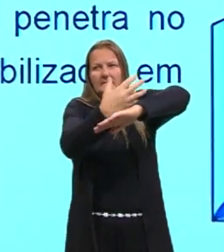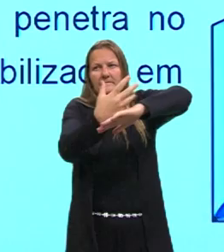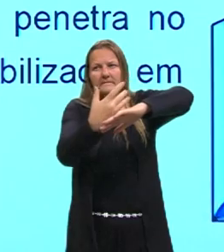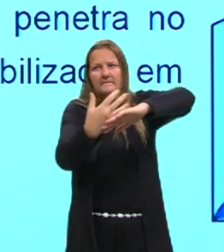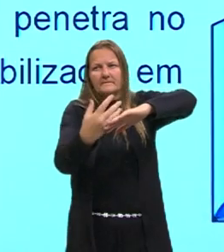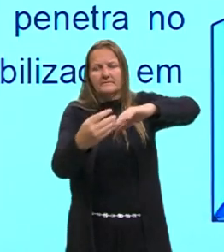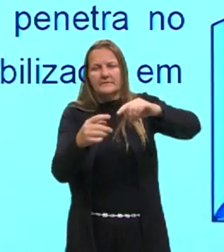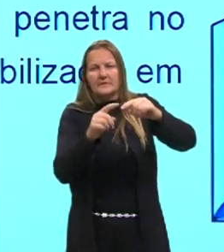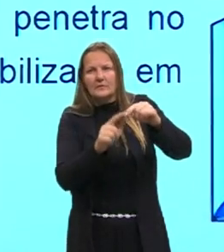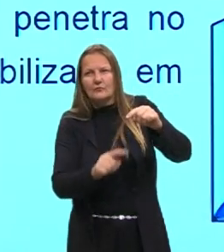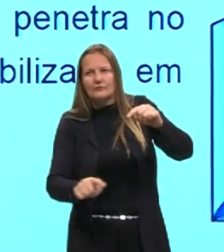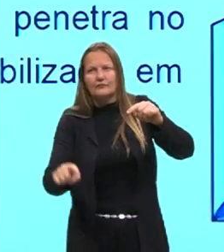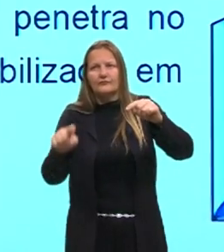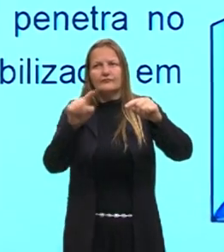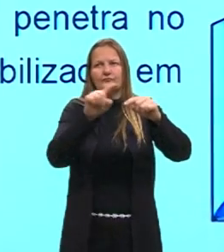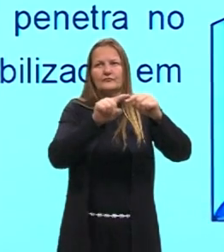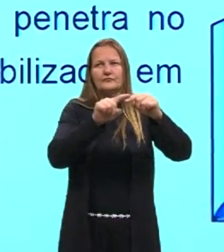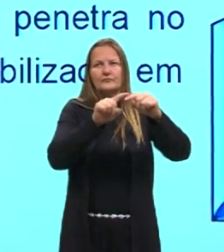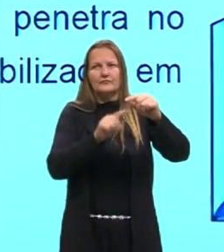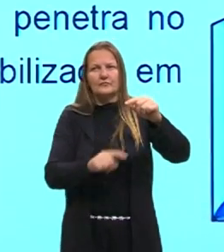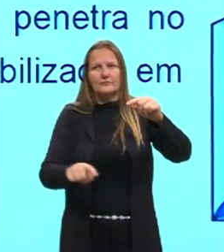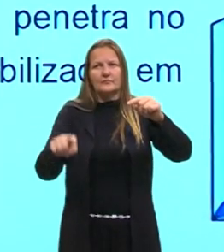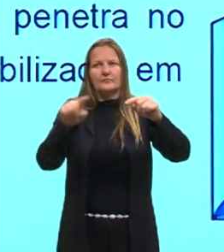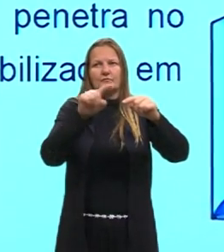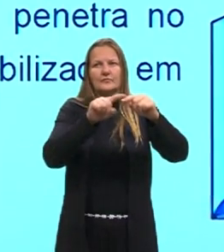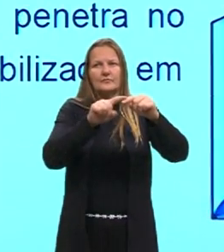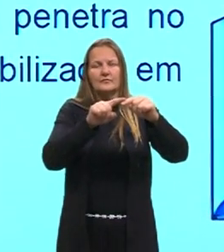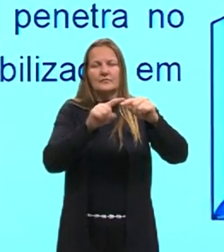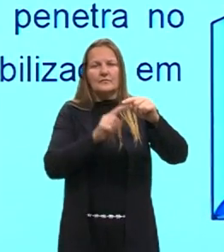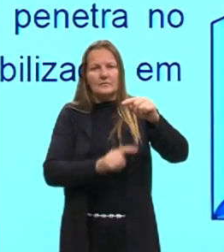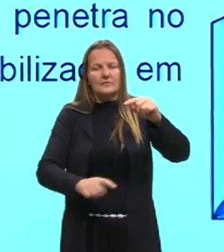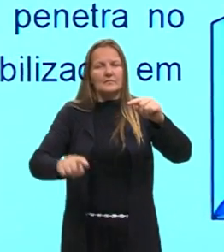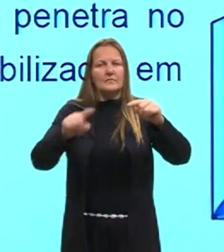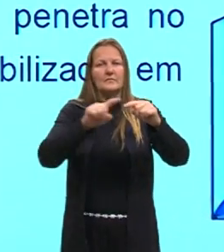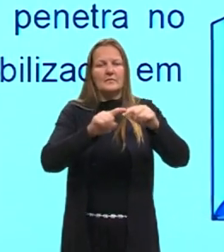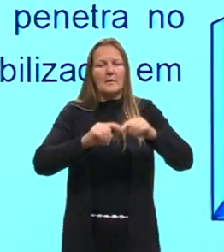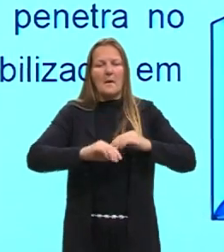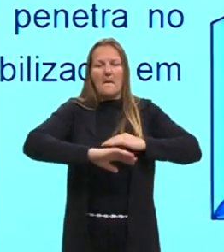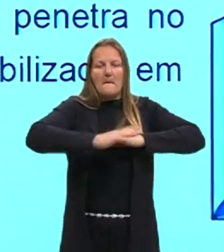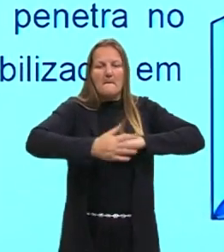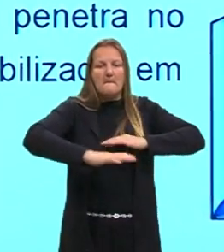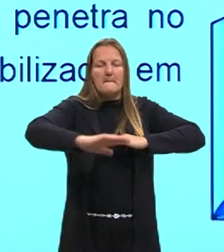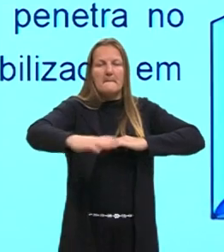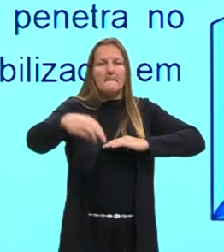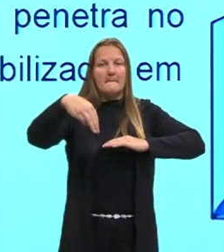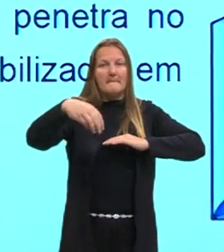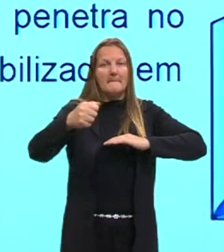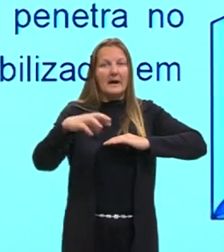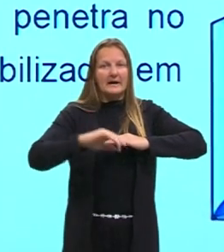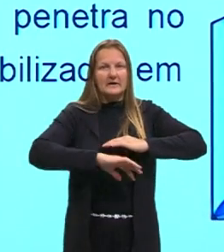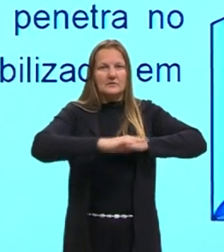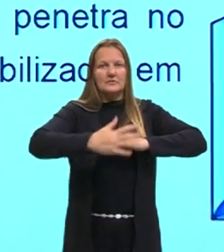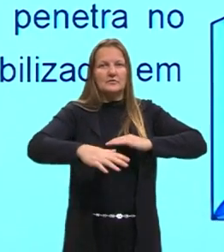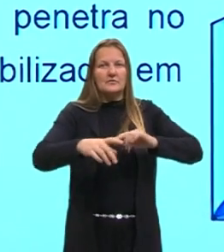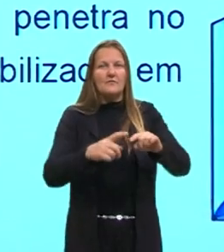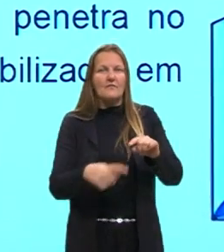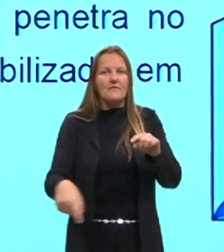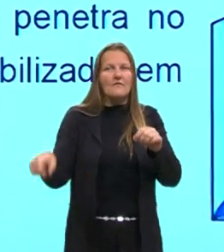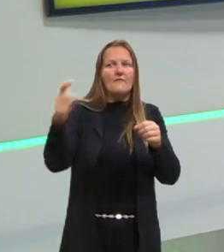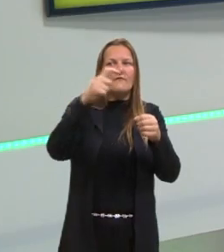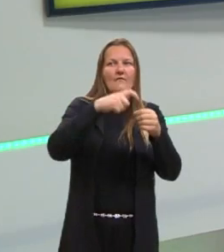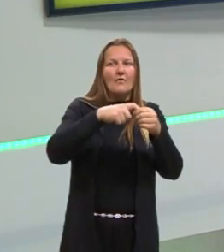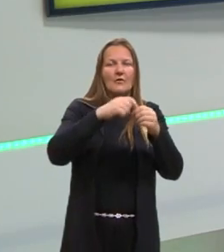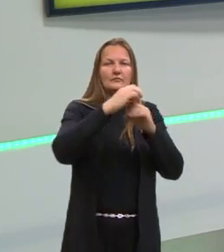então, do ambiente marinho e vai para o ambiente terrestre, dessa forma também, através do guano. Certo, gente?